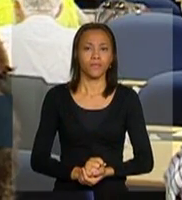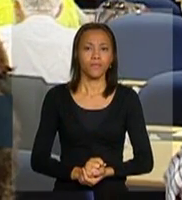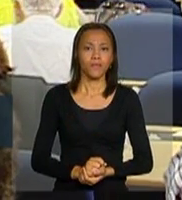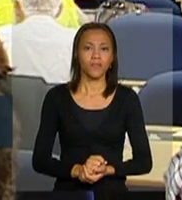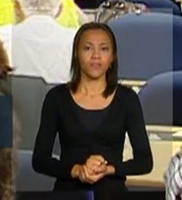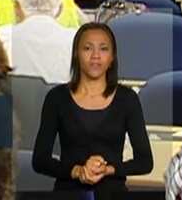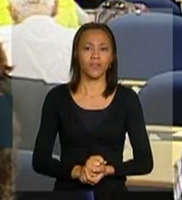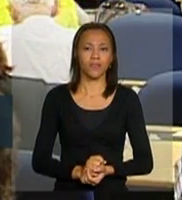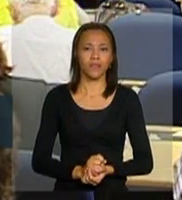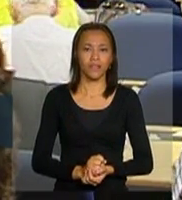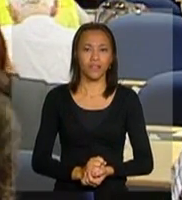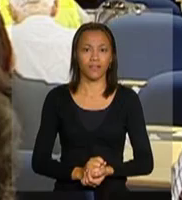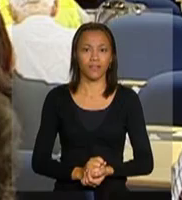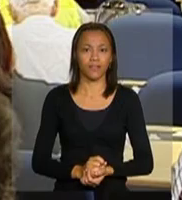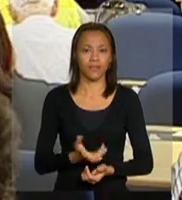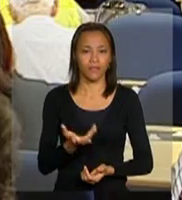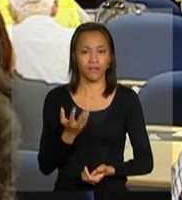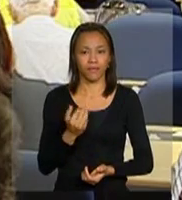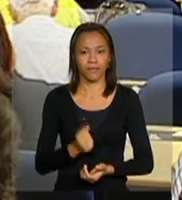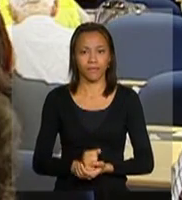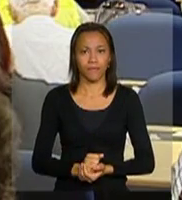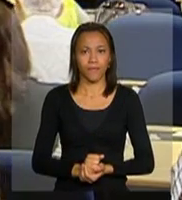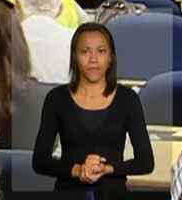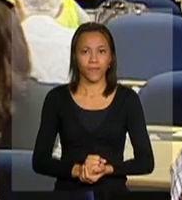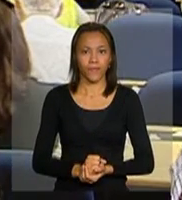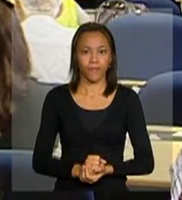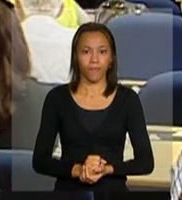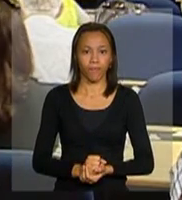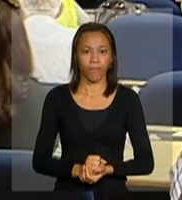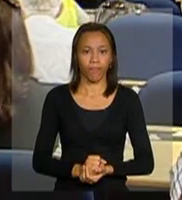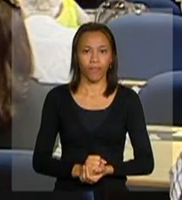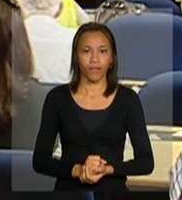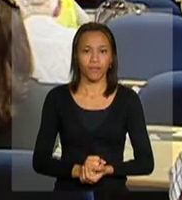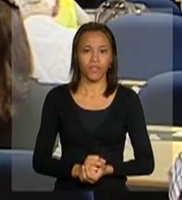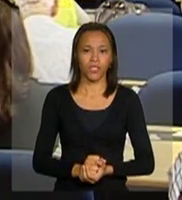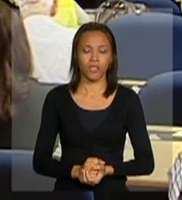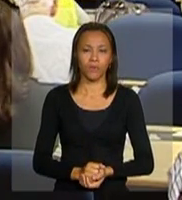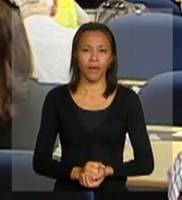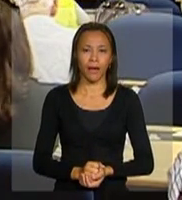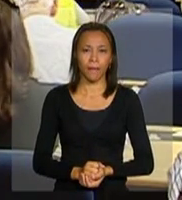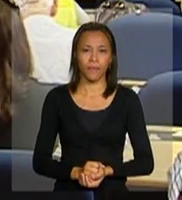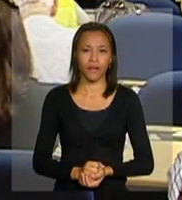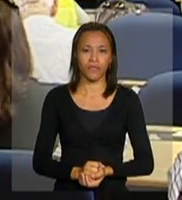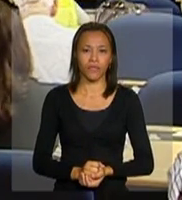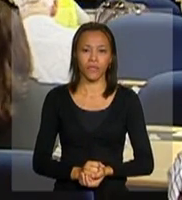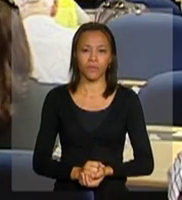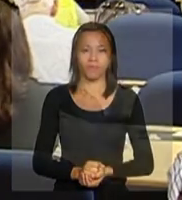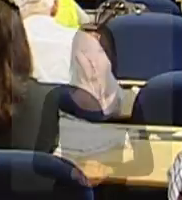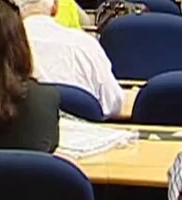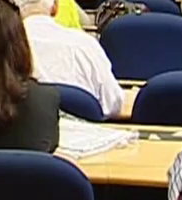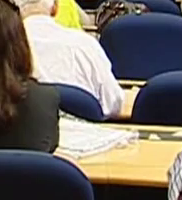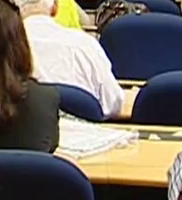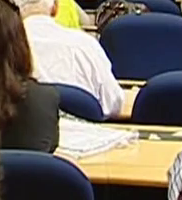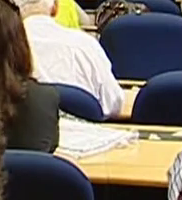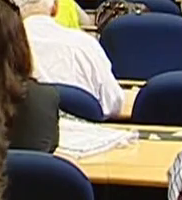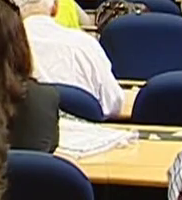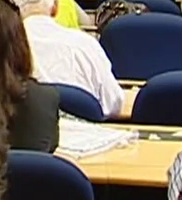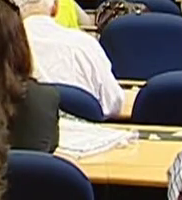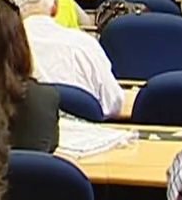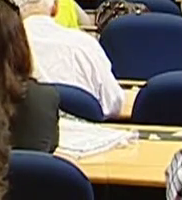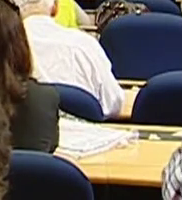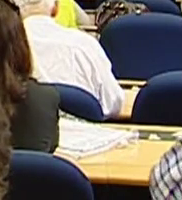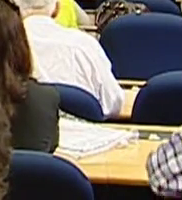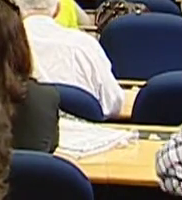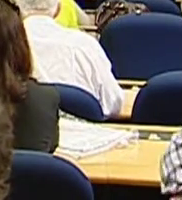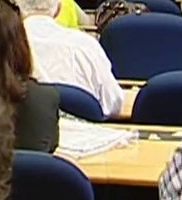certamente, eu vi em um ponto onde nós